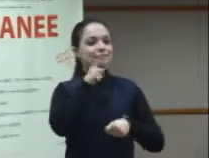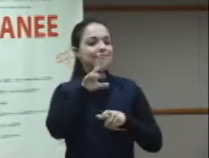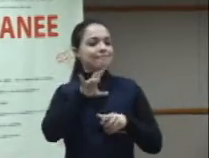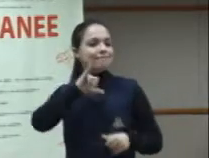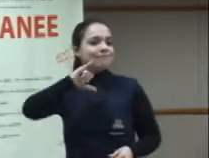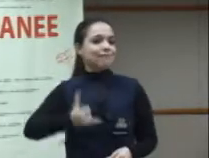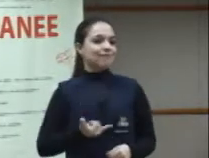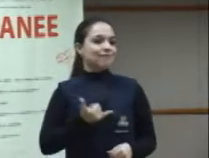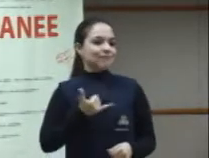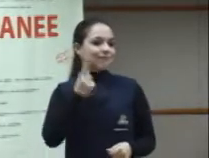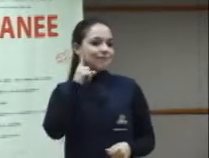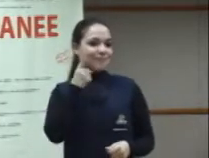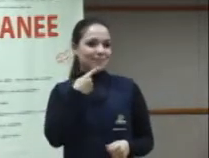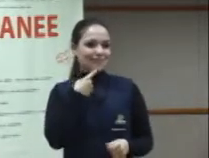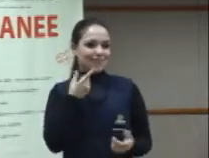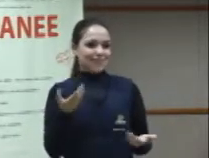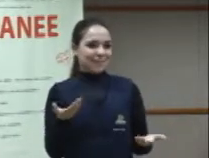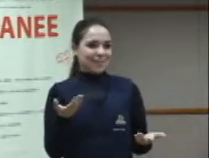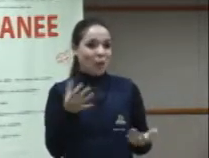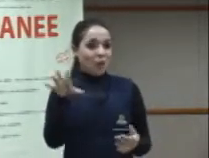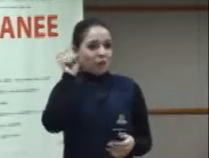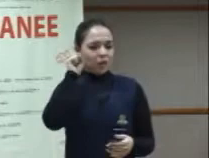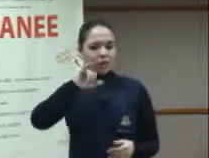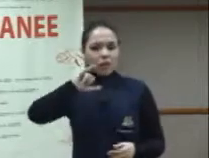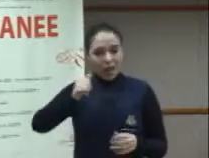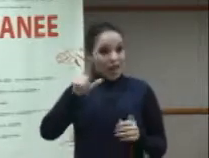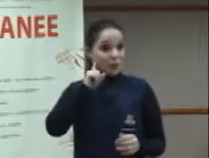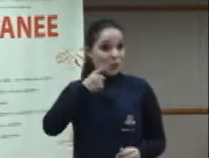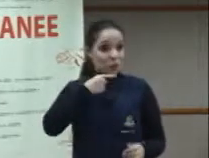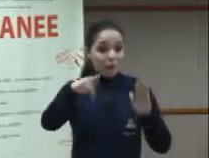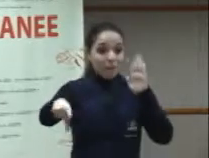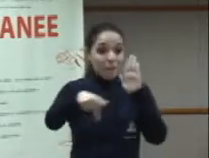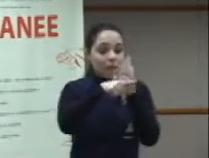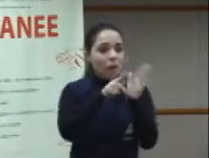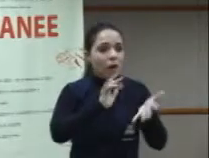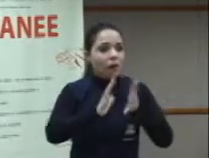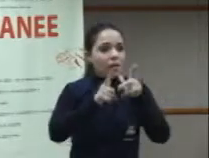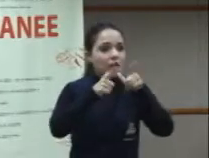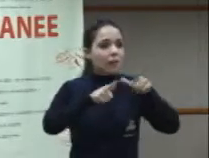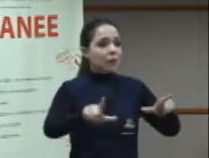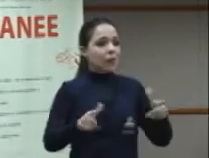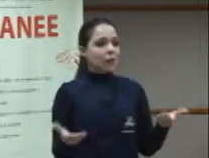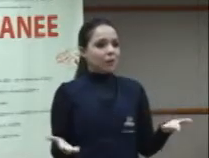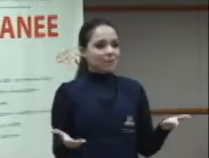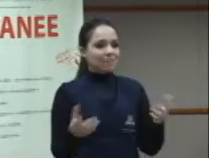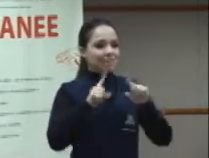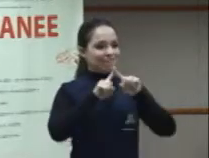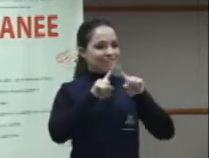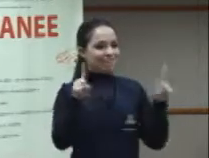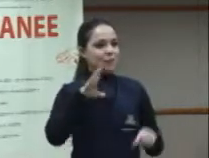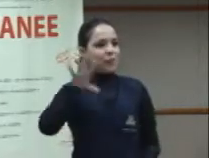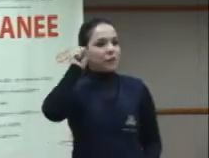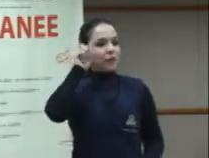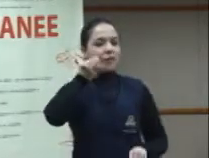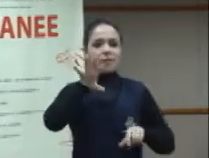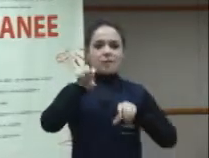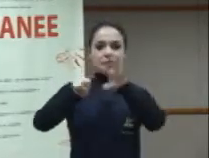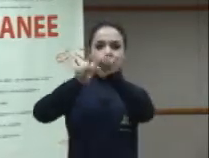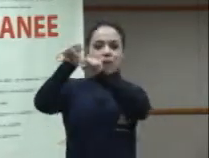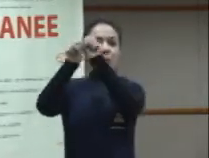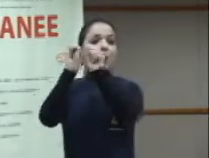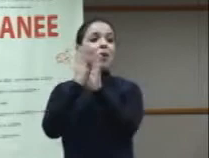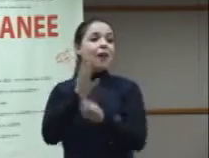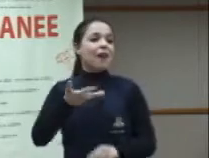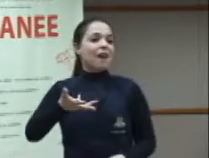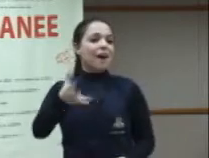ainda que o surdo, eles, a língua seja dele, são ouvintes que estão tomando esse espaço, porque tem acesso